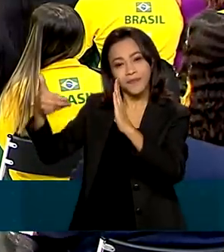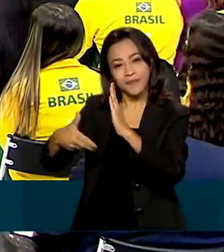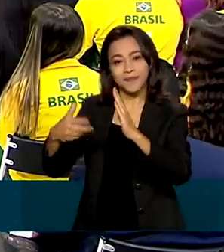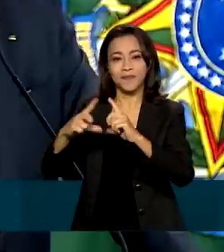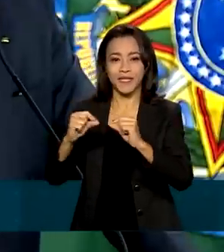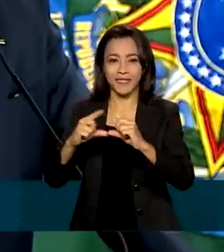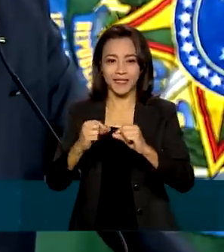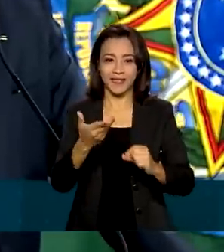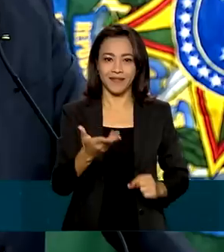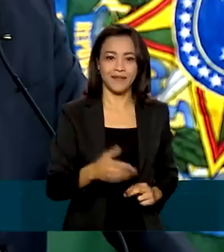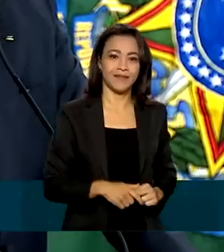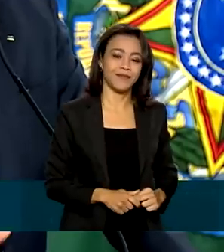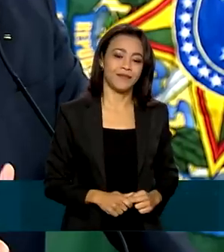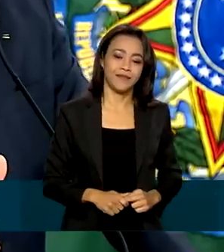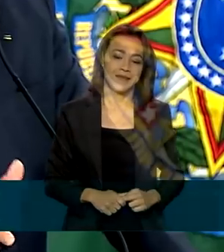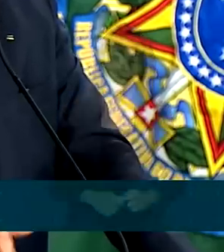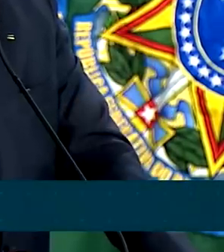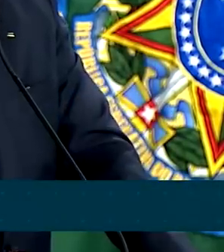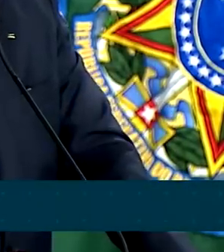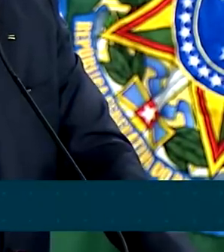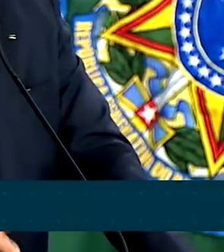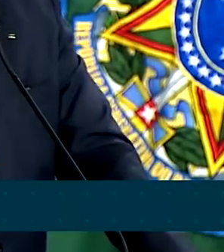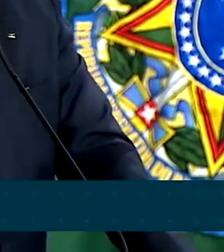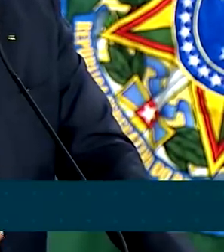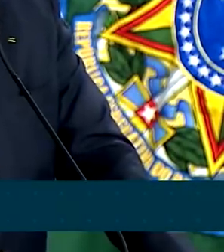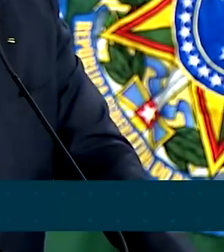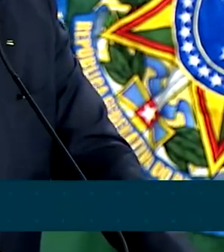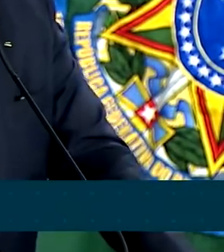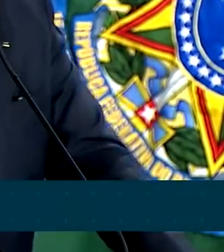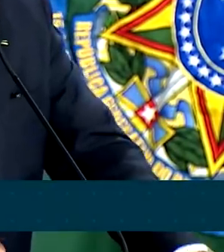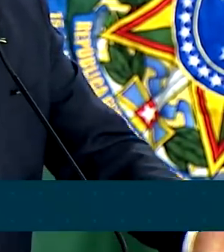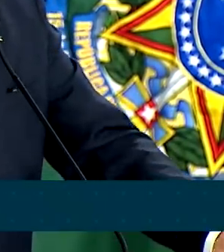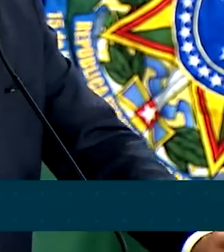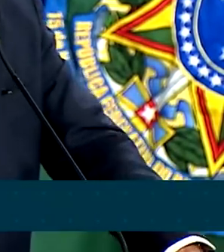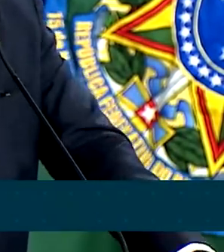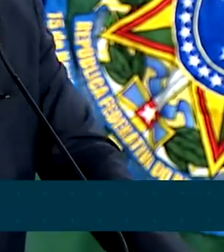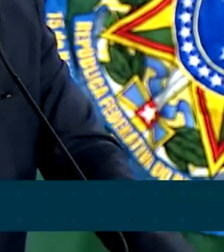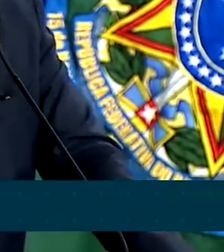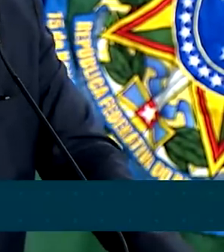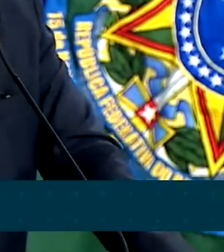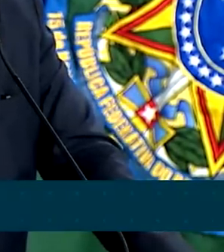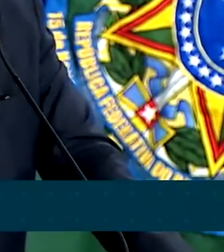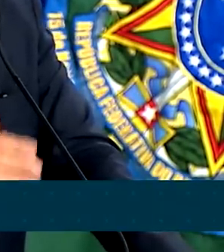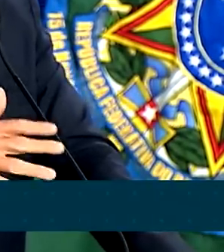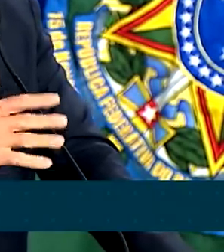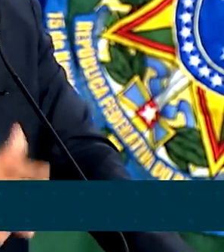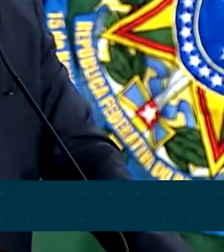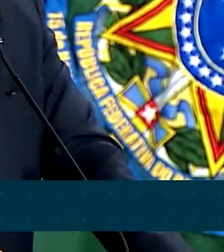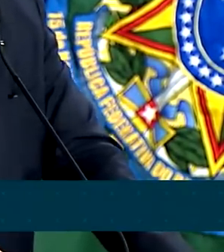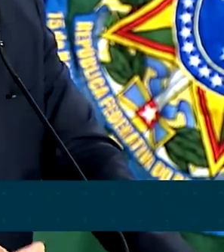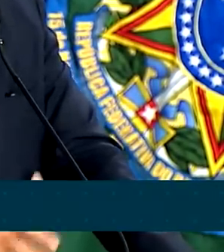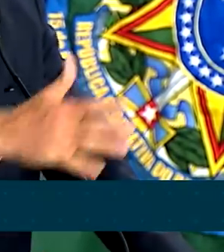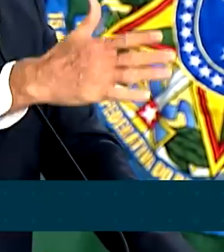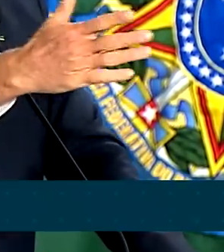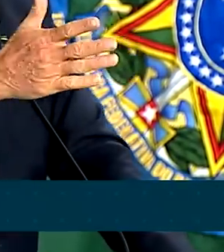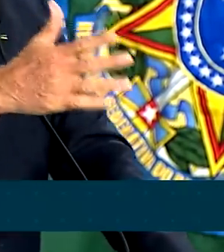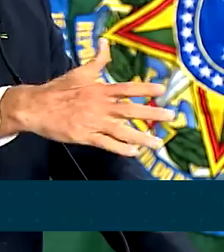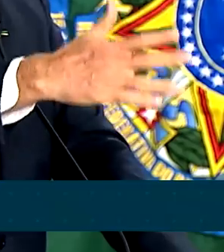em Brasília. Vocês mesmos podem ter um irmão em casa, um vizinho, que não sabe da sua potencialidade. Ao ele